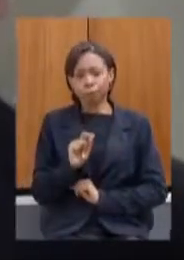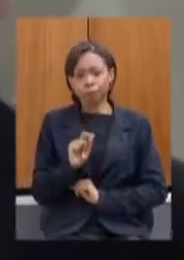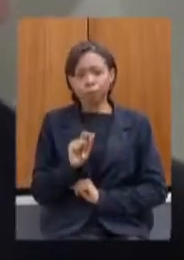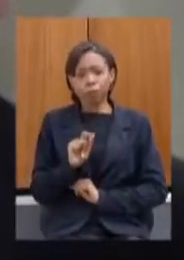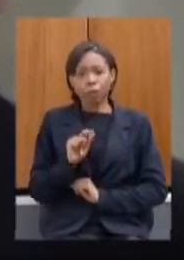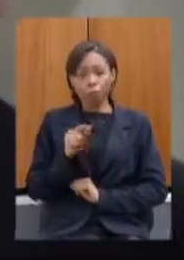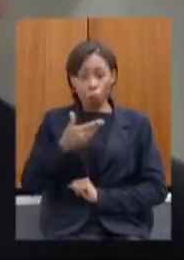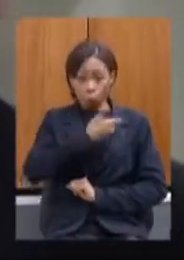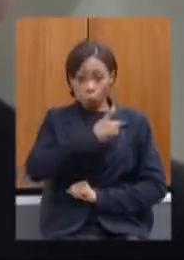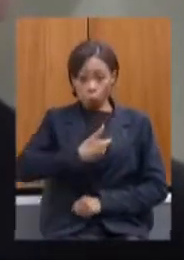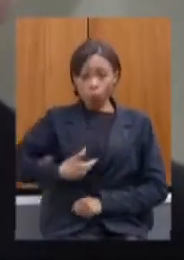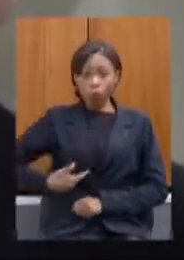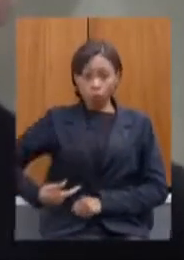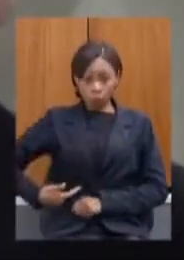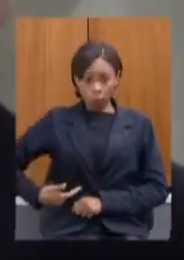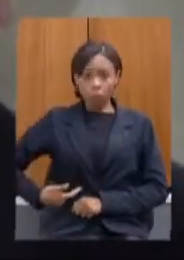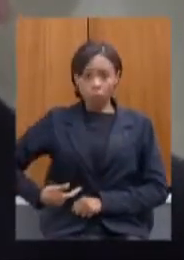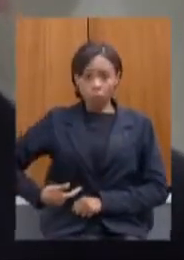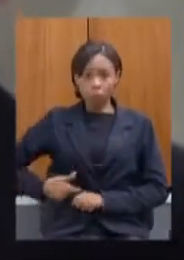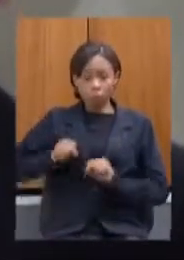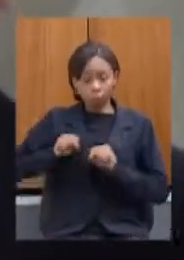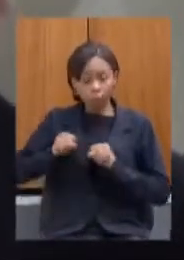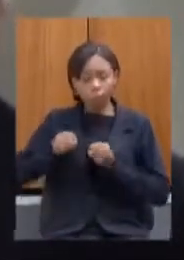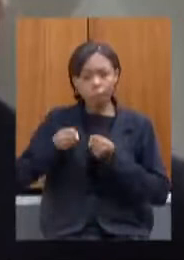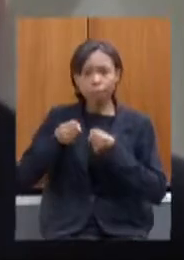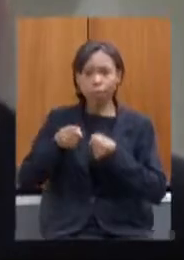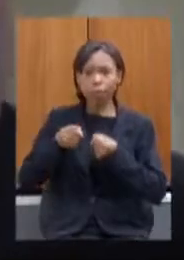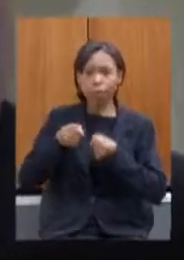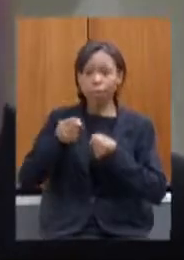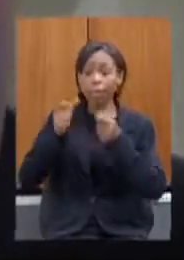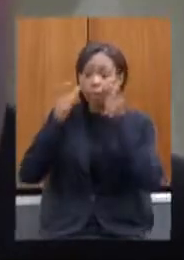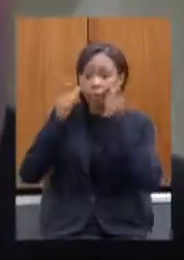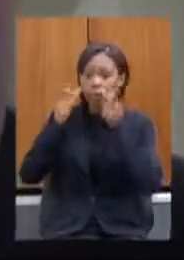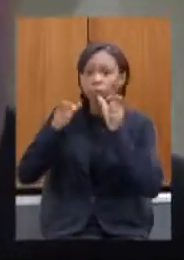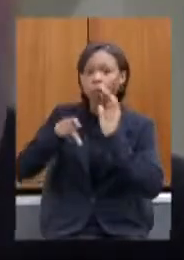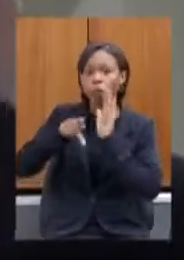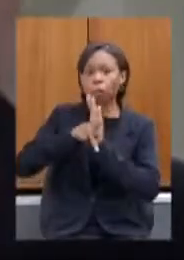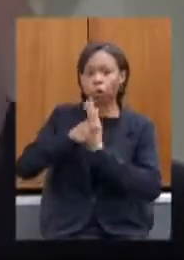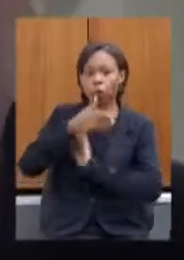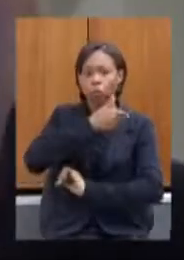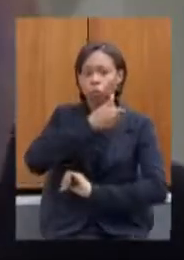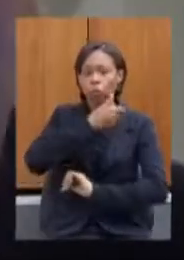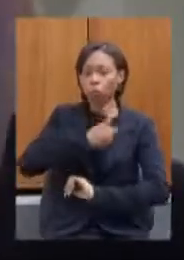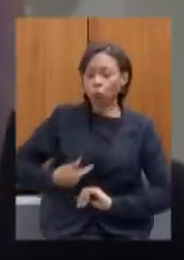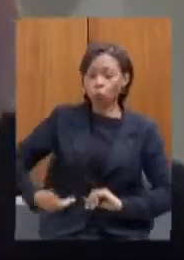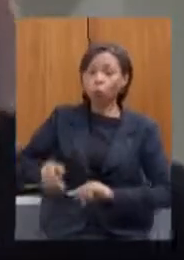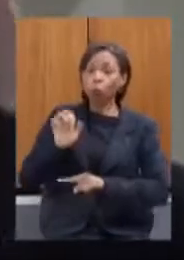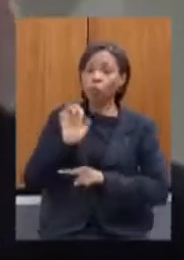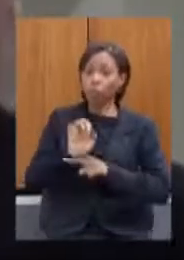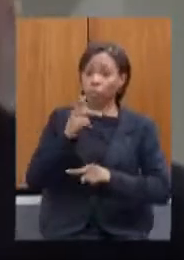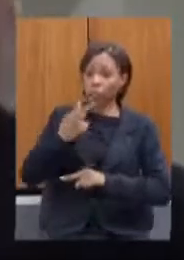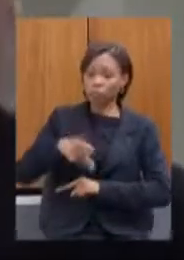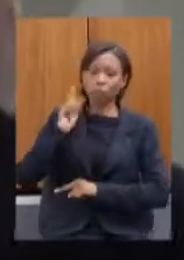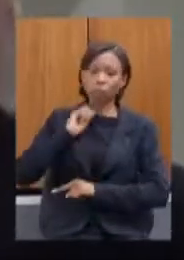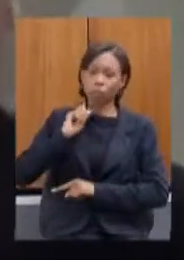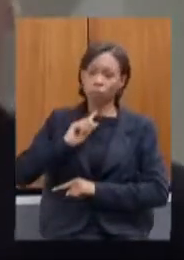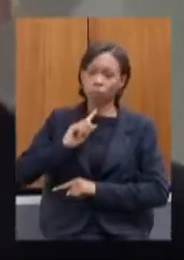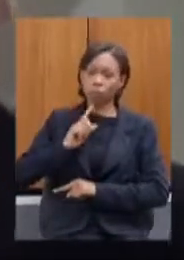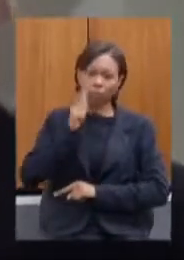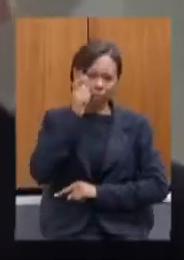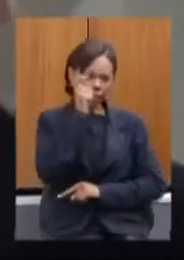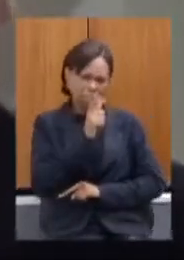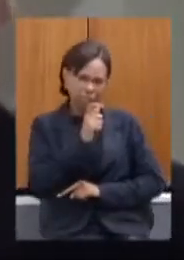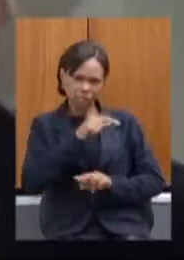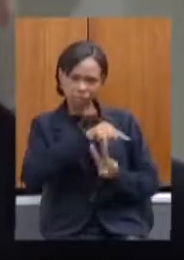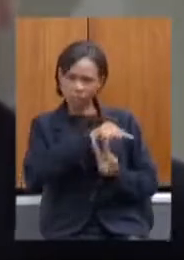governo defende os interesses do estado de Minas Gerais nós não defendemos interesse da Vale né